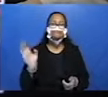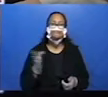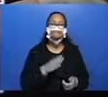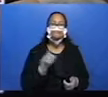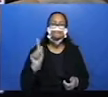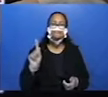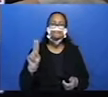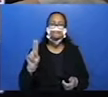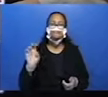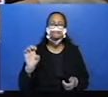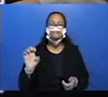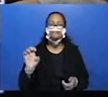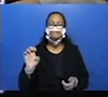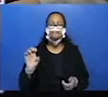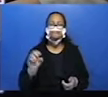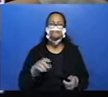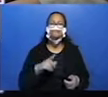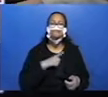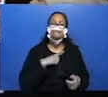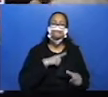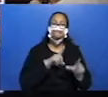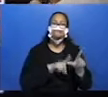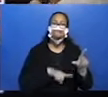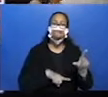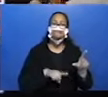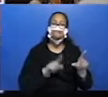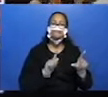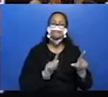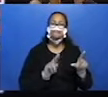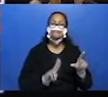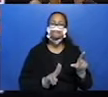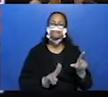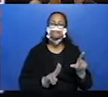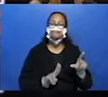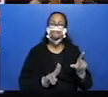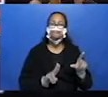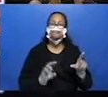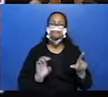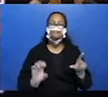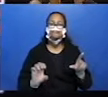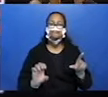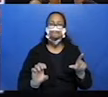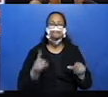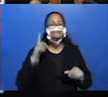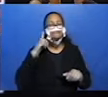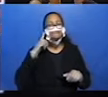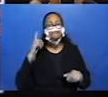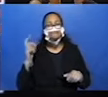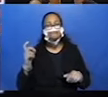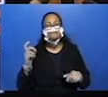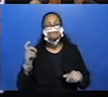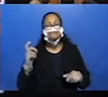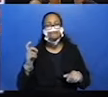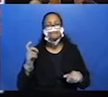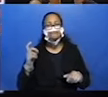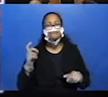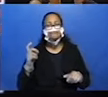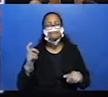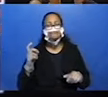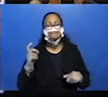Nós temos o g e o u, mais o e. O som fica de guê, como em